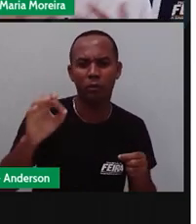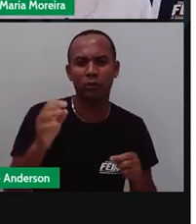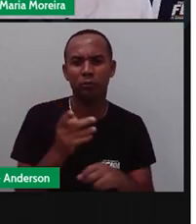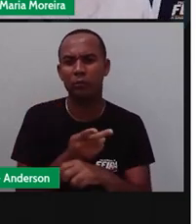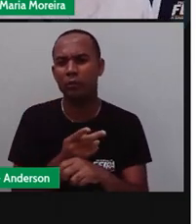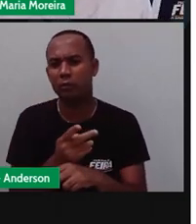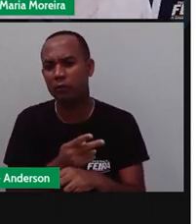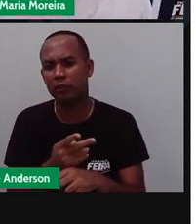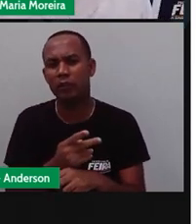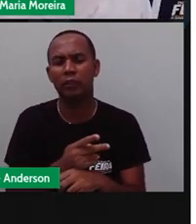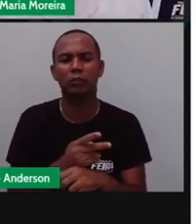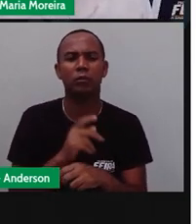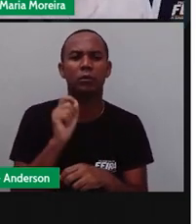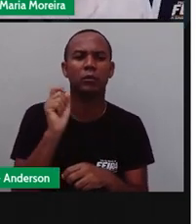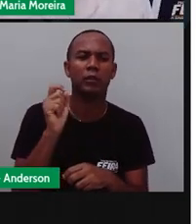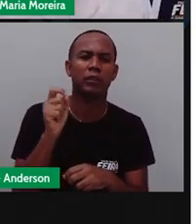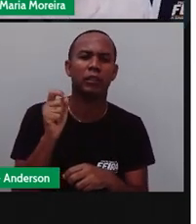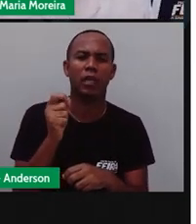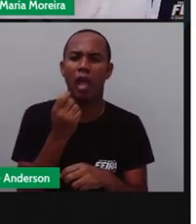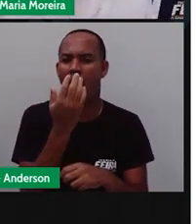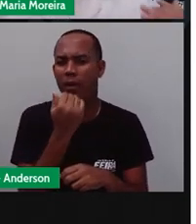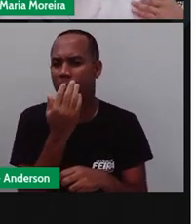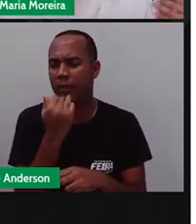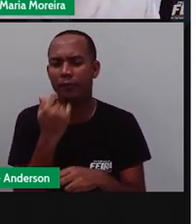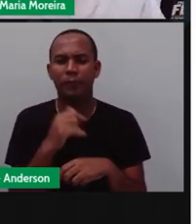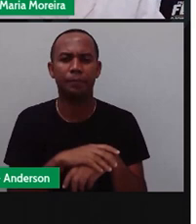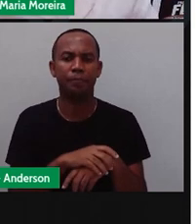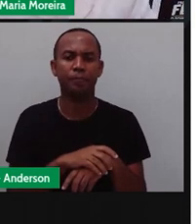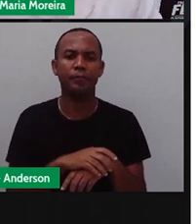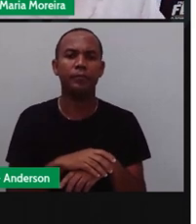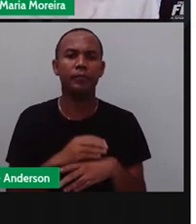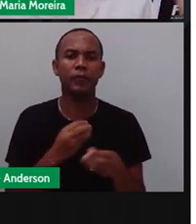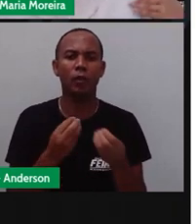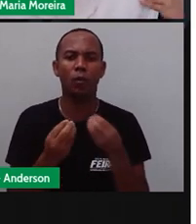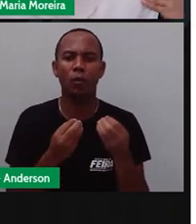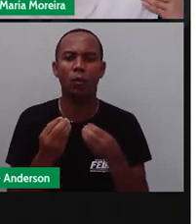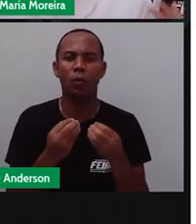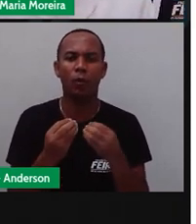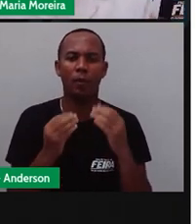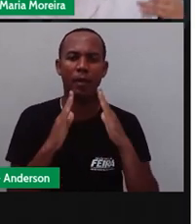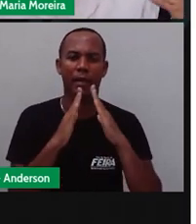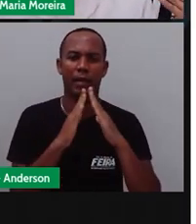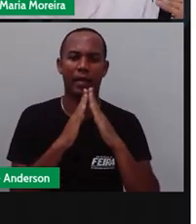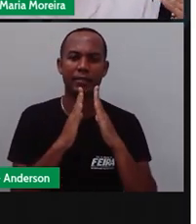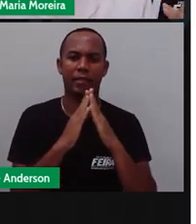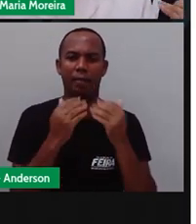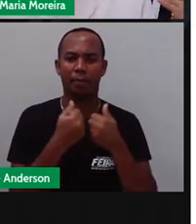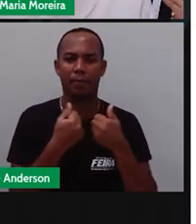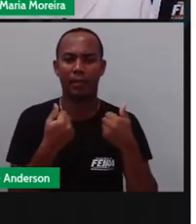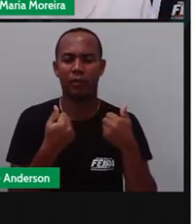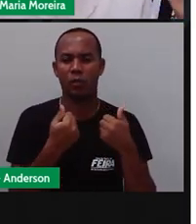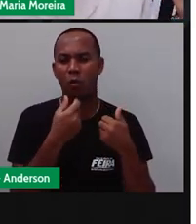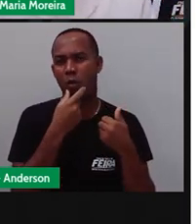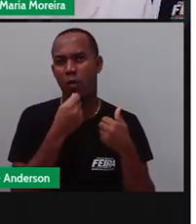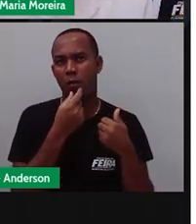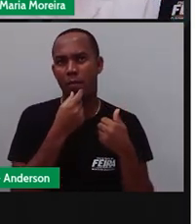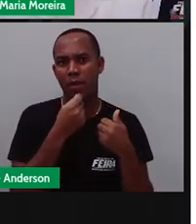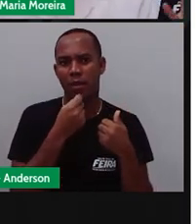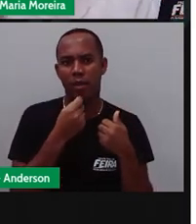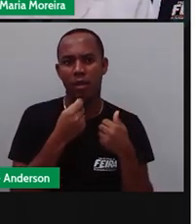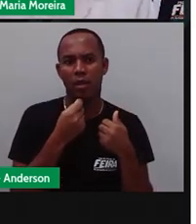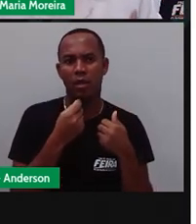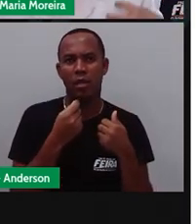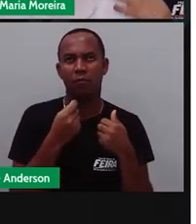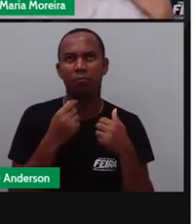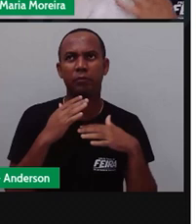distâncias absurdas em busca de alimento. Então, o alimento, ele está próximo de casa, e o homem começa a ficar o quê? Sedentário.